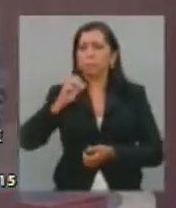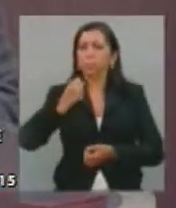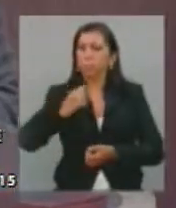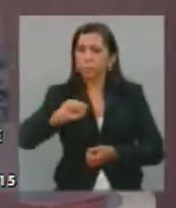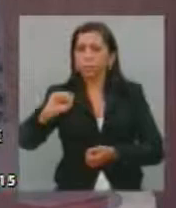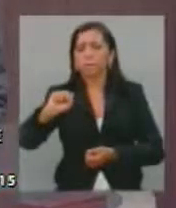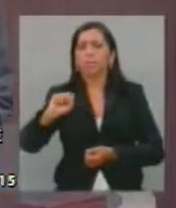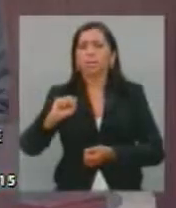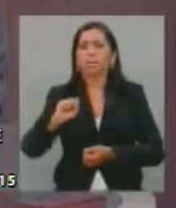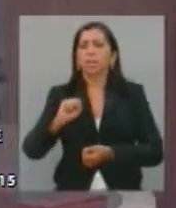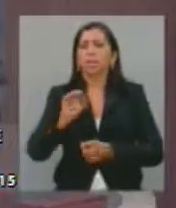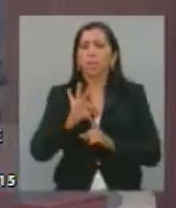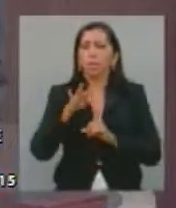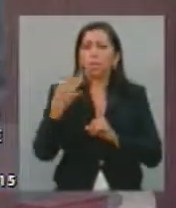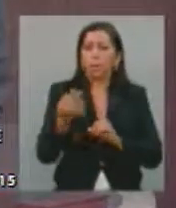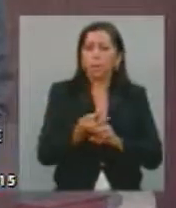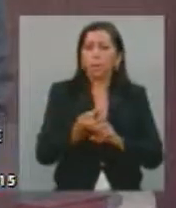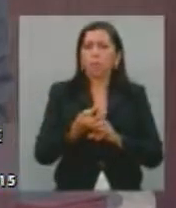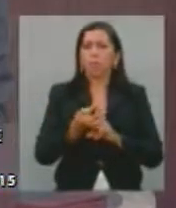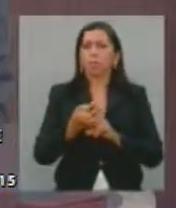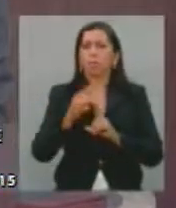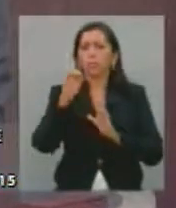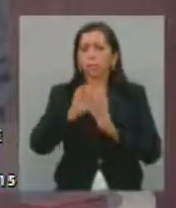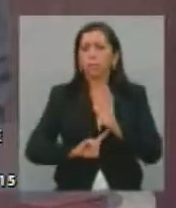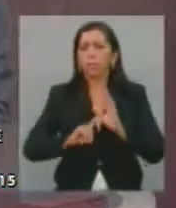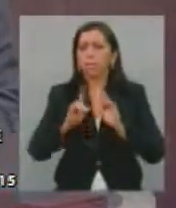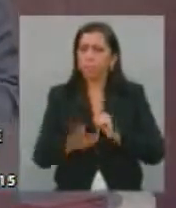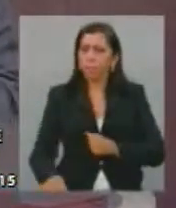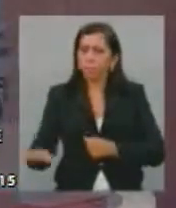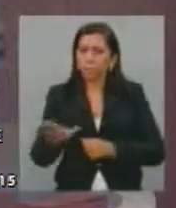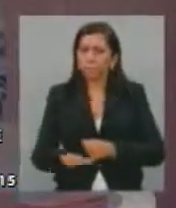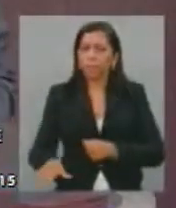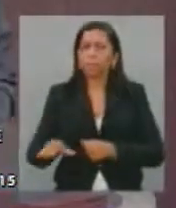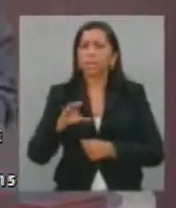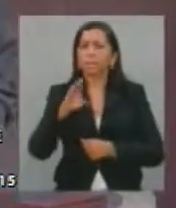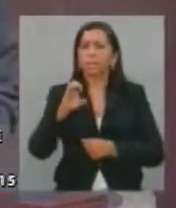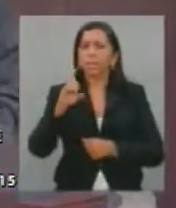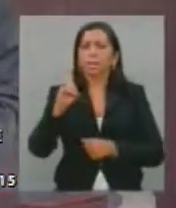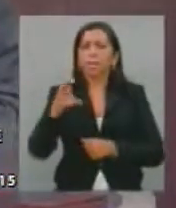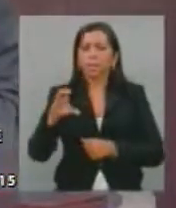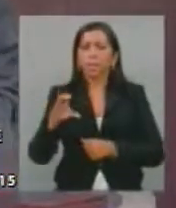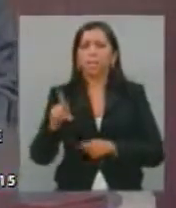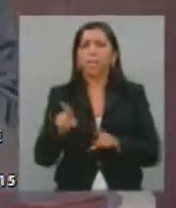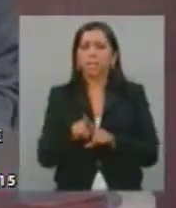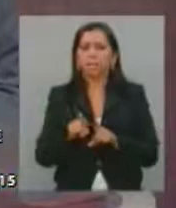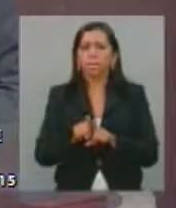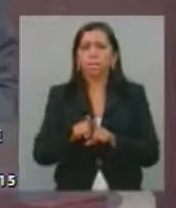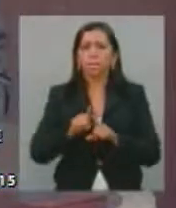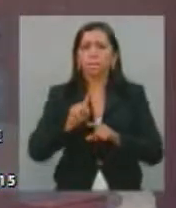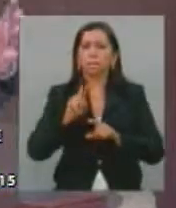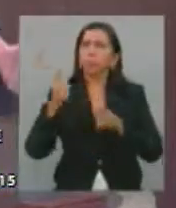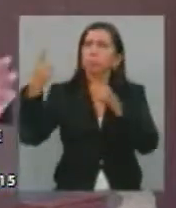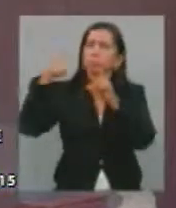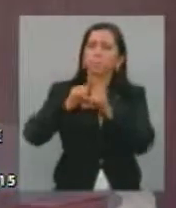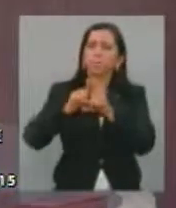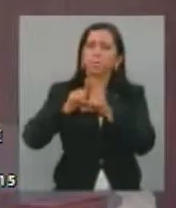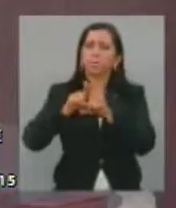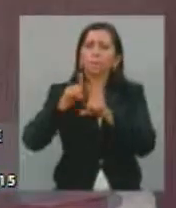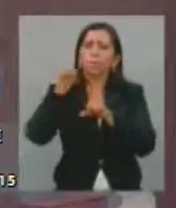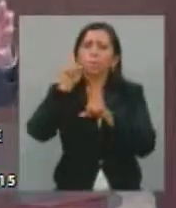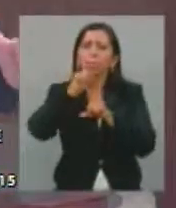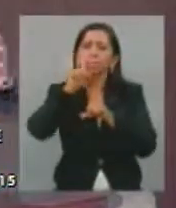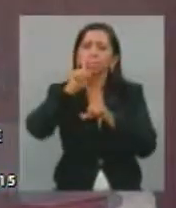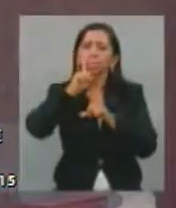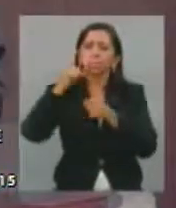O Fórum Permanente de ONGs de Defesa dos Direitos da Criança e o SEDECA Ceará ingressaram na Comissão Interamericana de Direitos Humanos em Washington